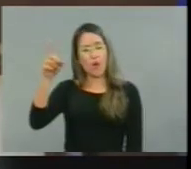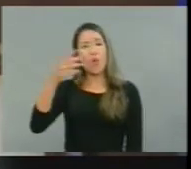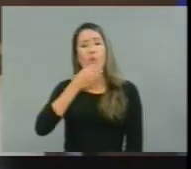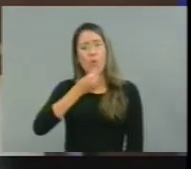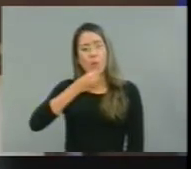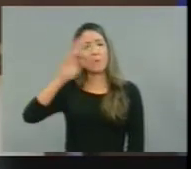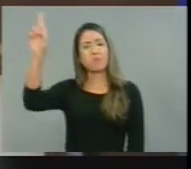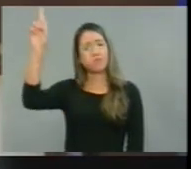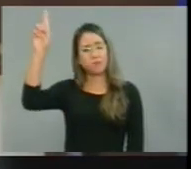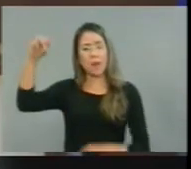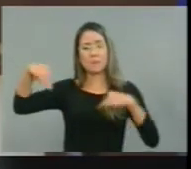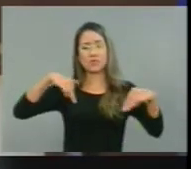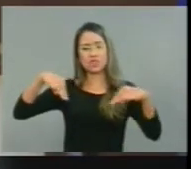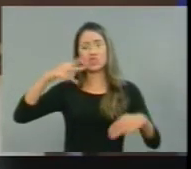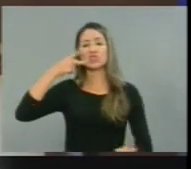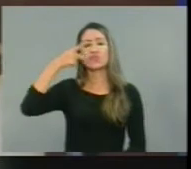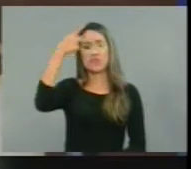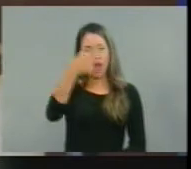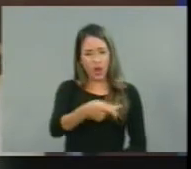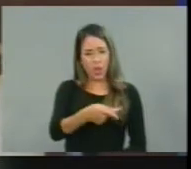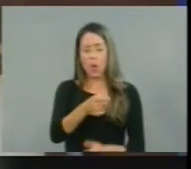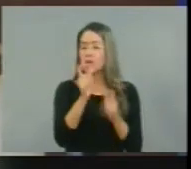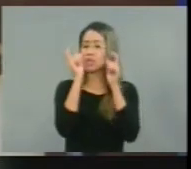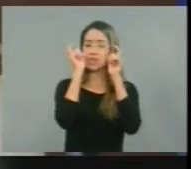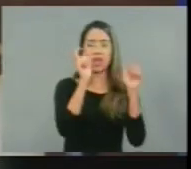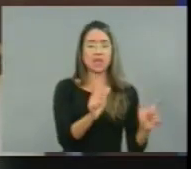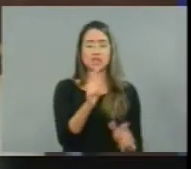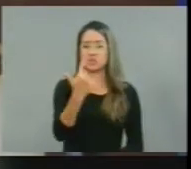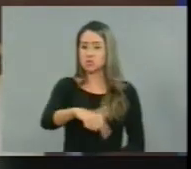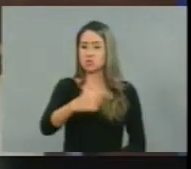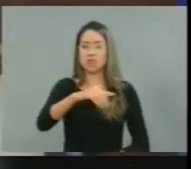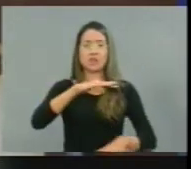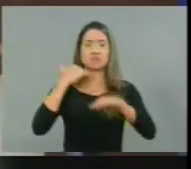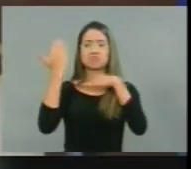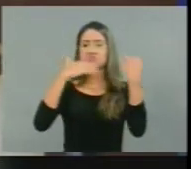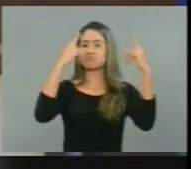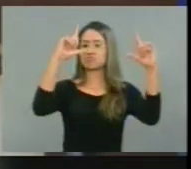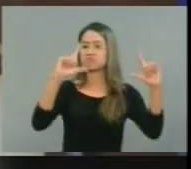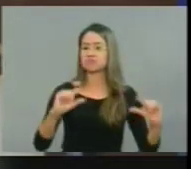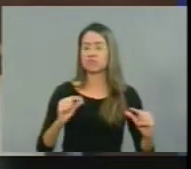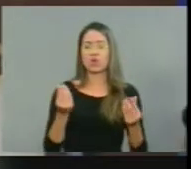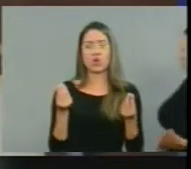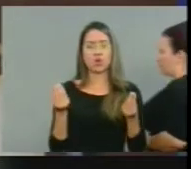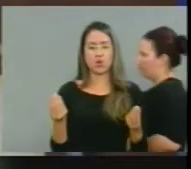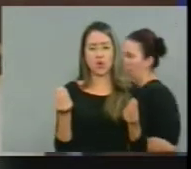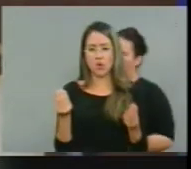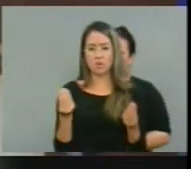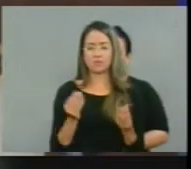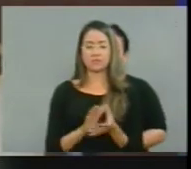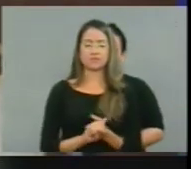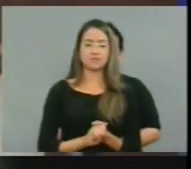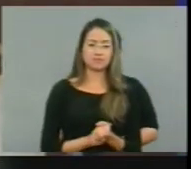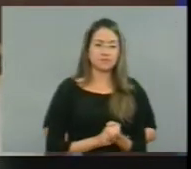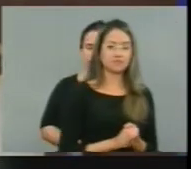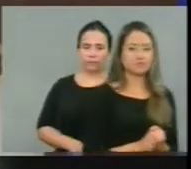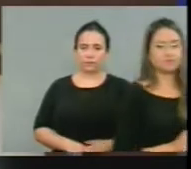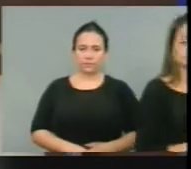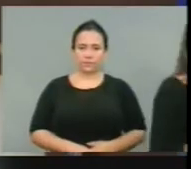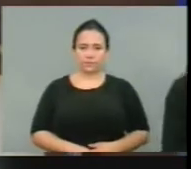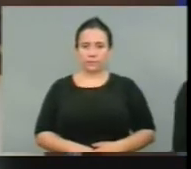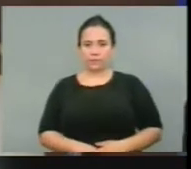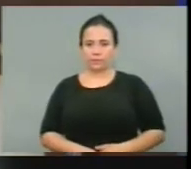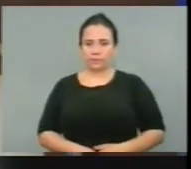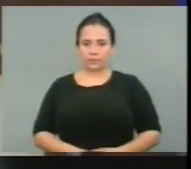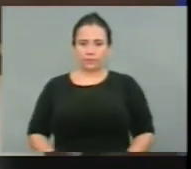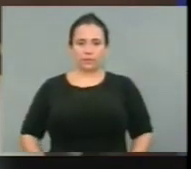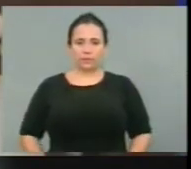e ele desdenha, desdenha do Pacto Nacional de Redução de